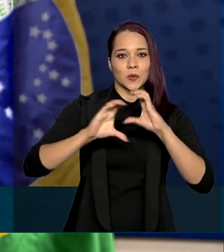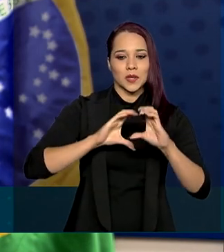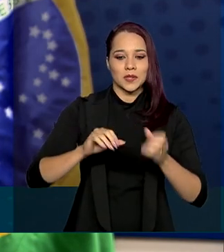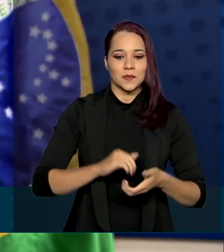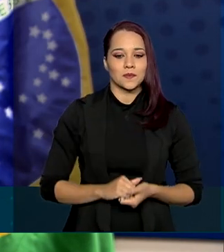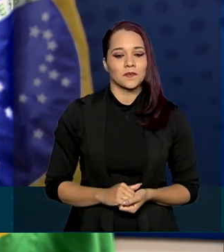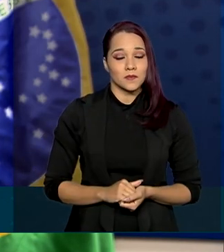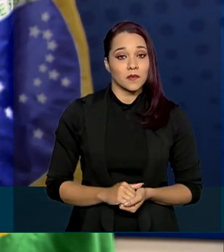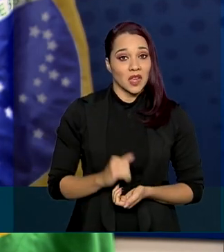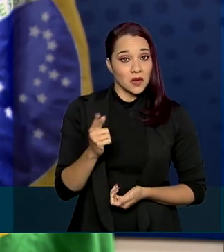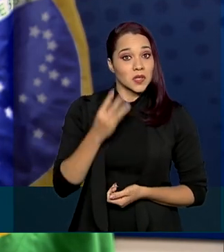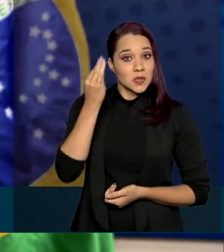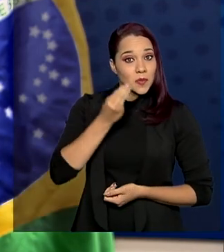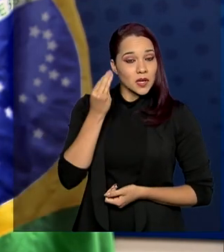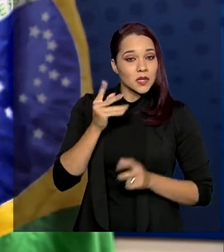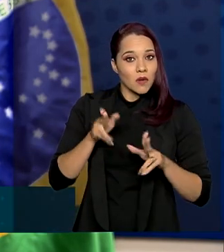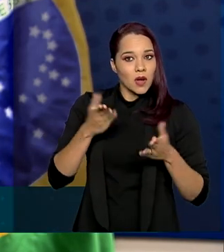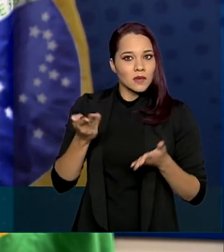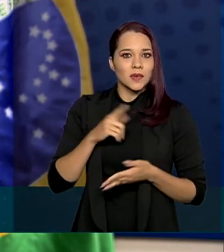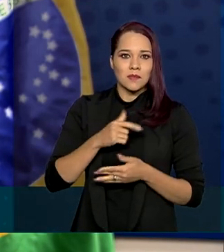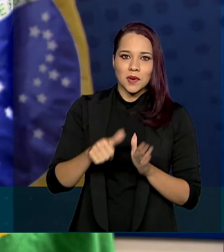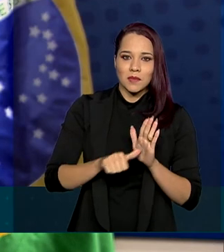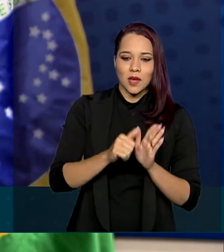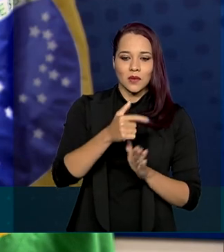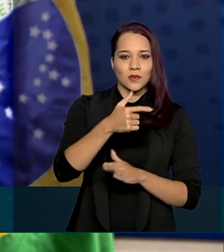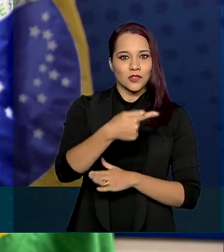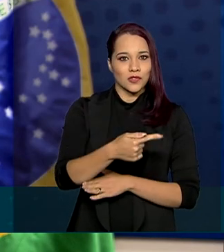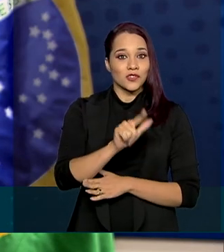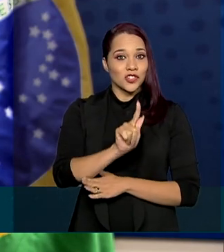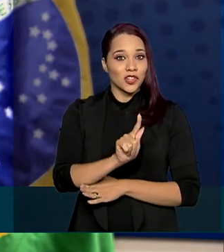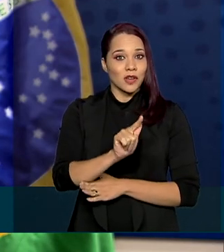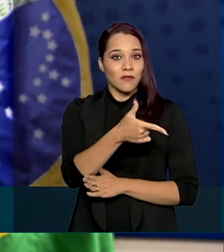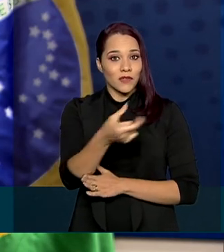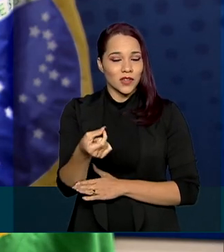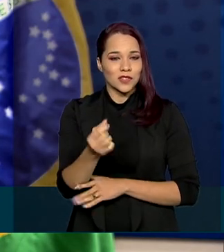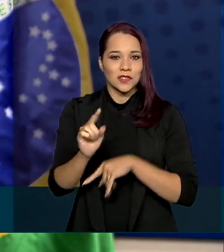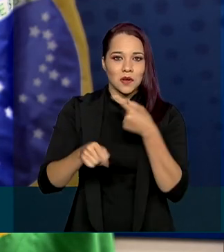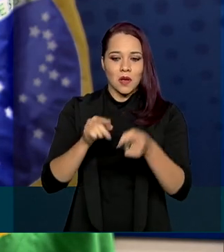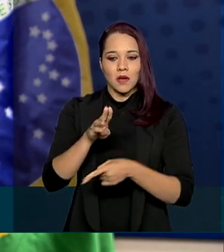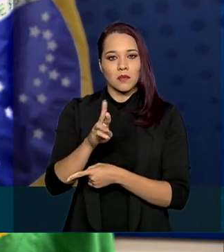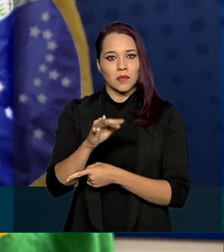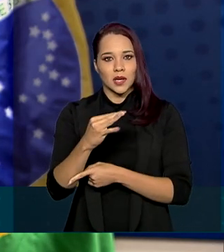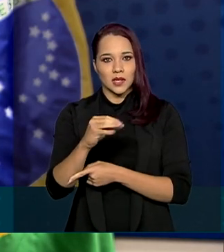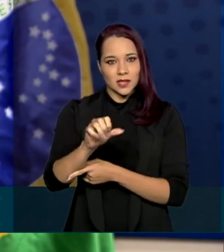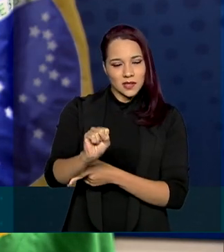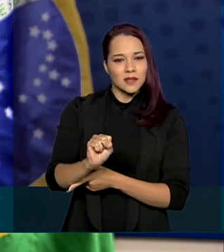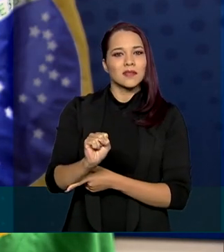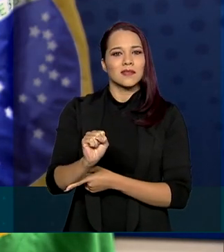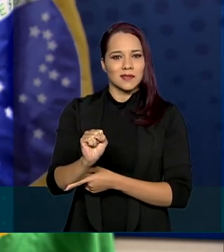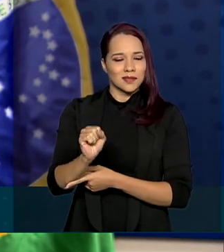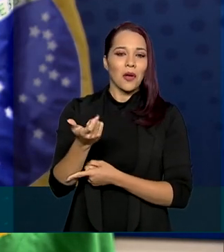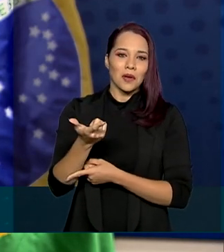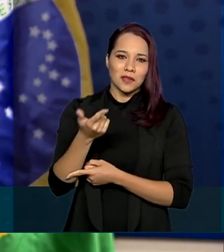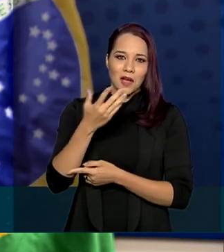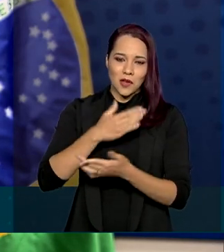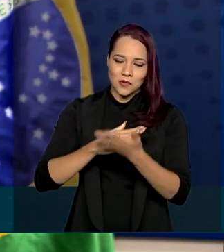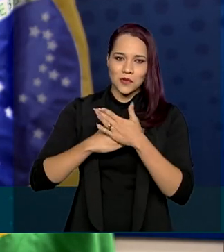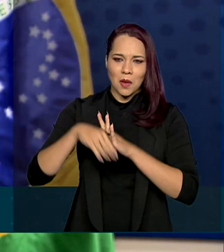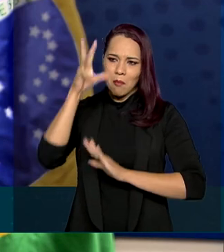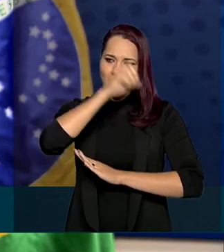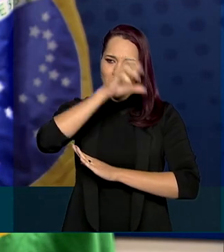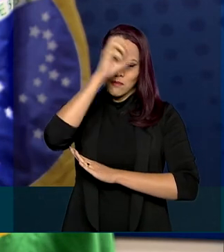São experiências como essa. Primeiro teve o G20, agora o BRICS, que nos faz aprender ainda mais a